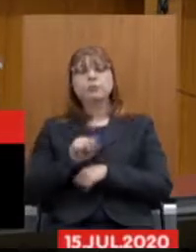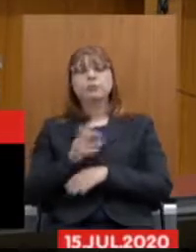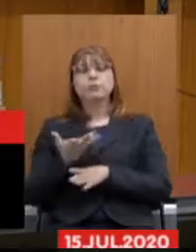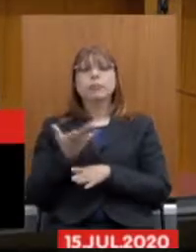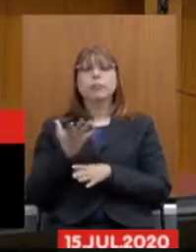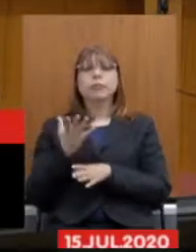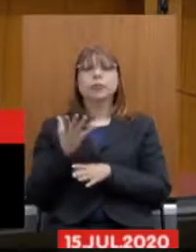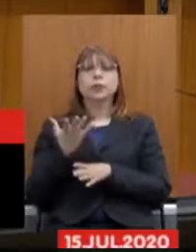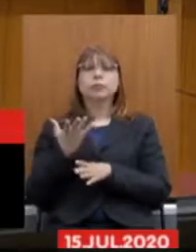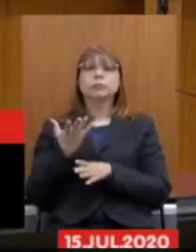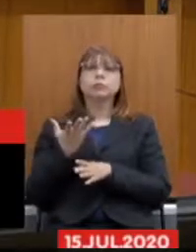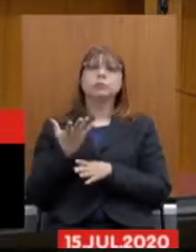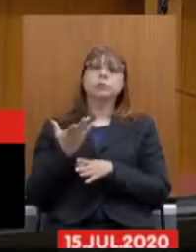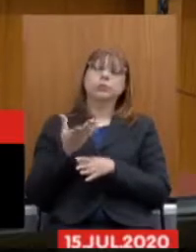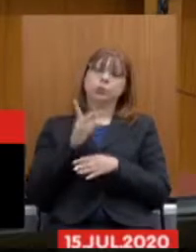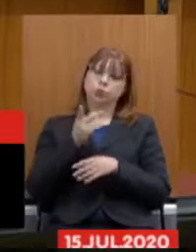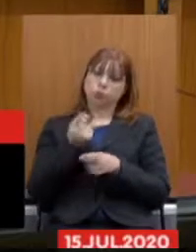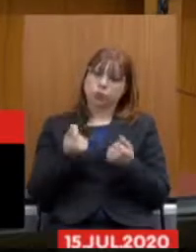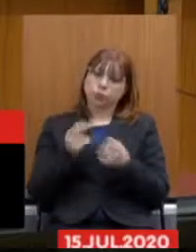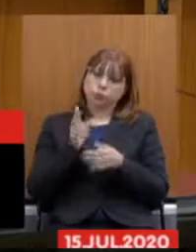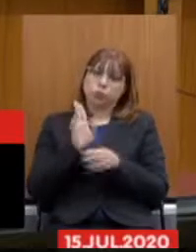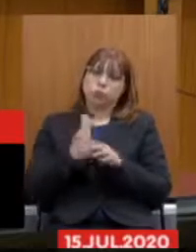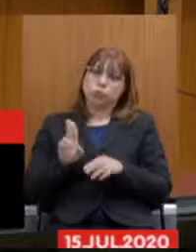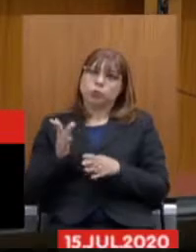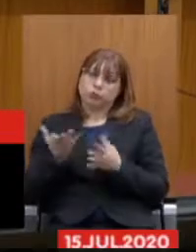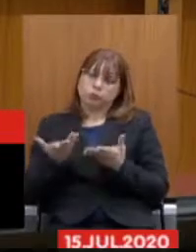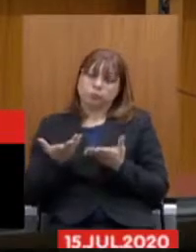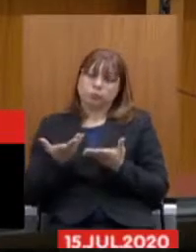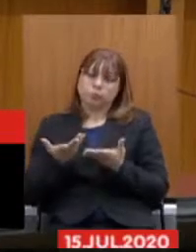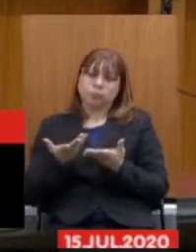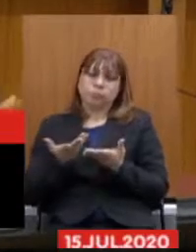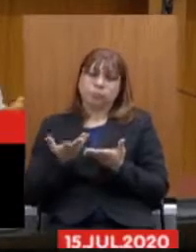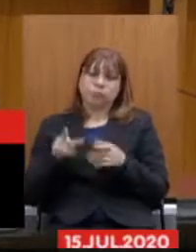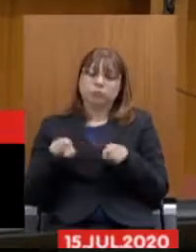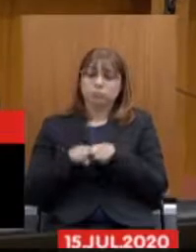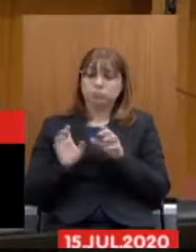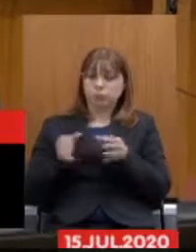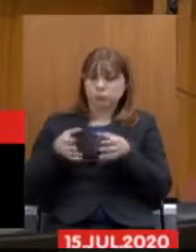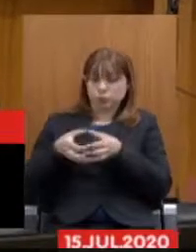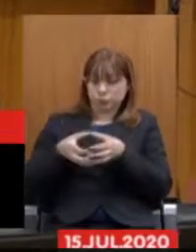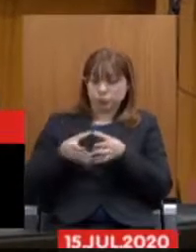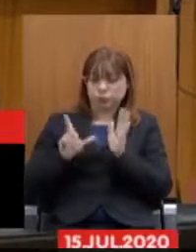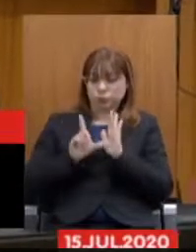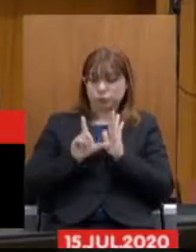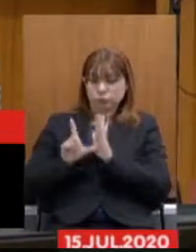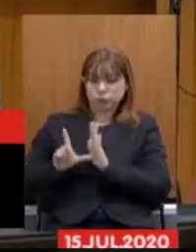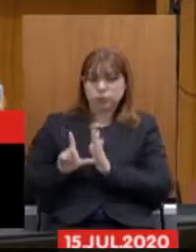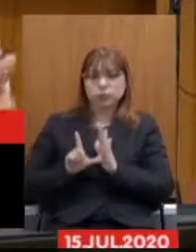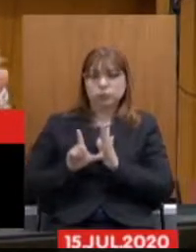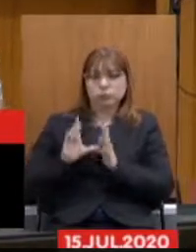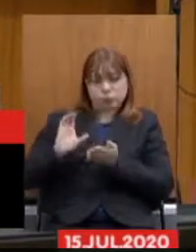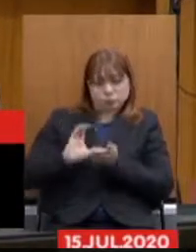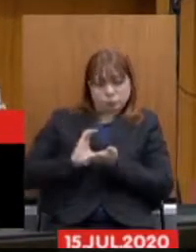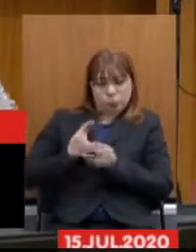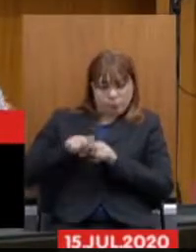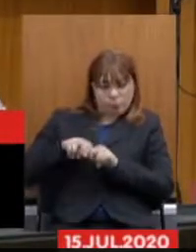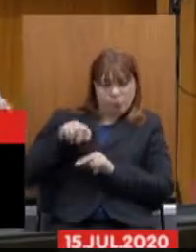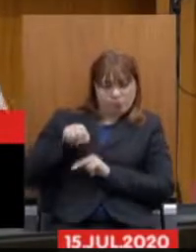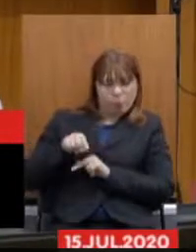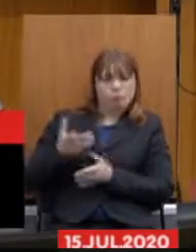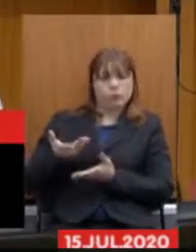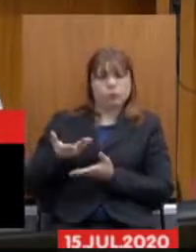ele se dissolve, esse valor se dissolve. A Junta Comercial, também, por ter essa arrecadação, ela tem